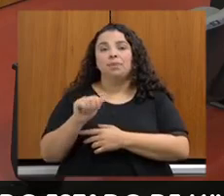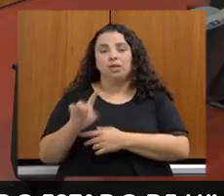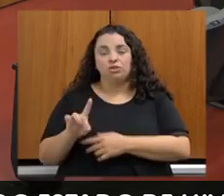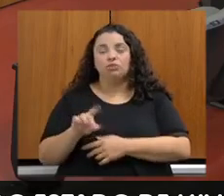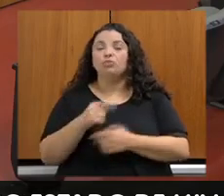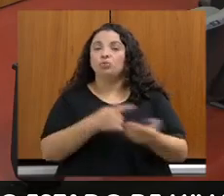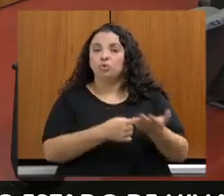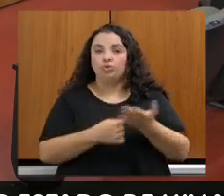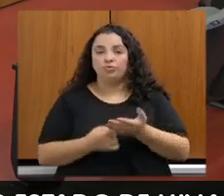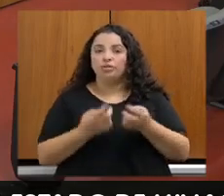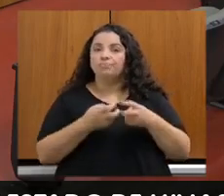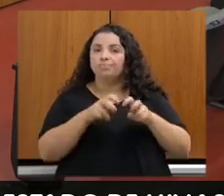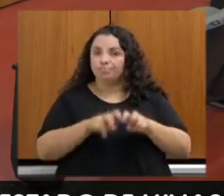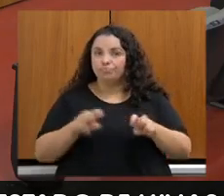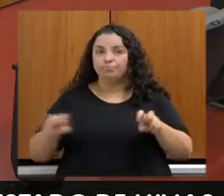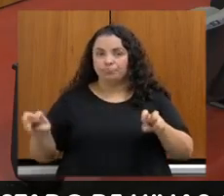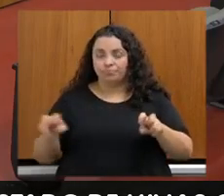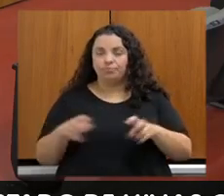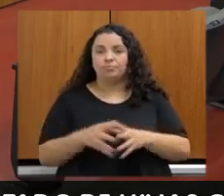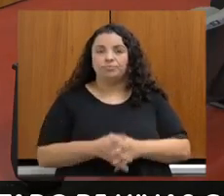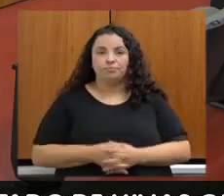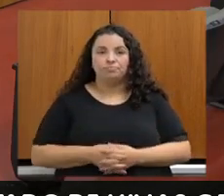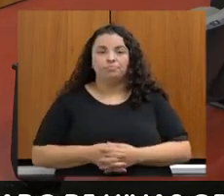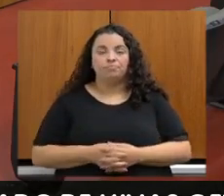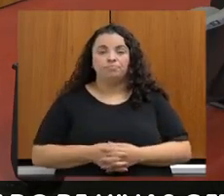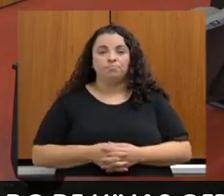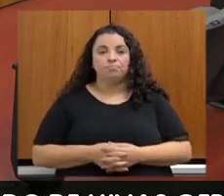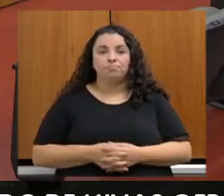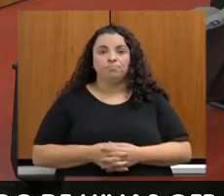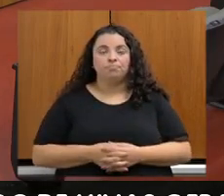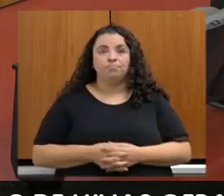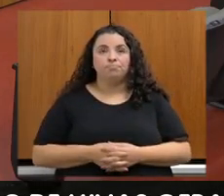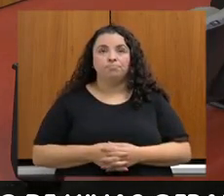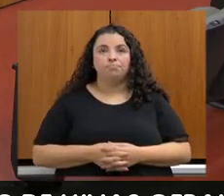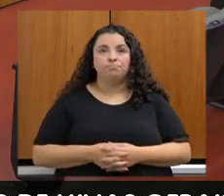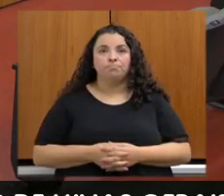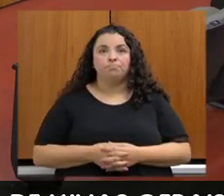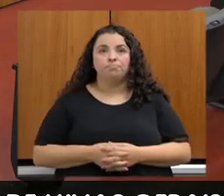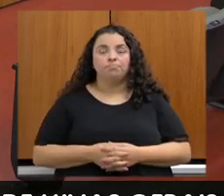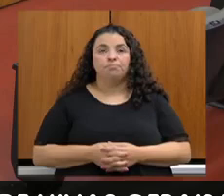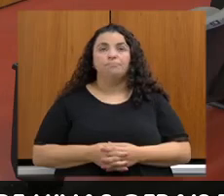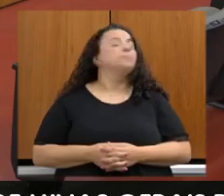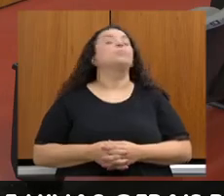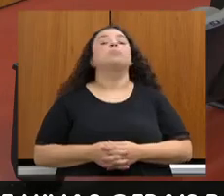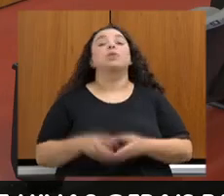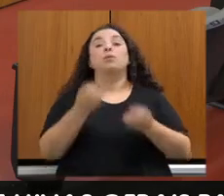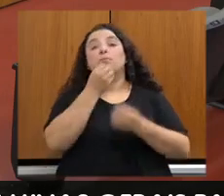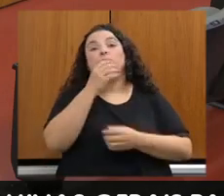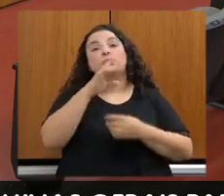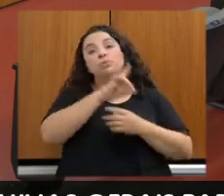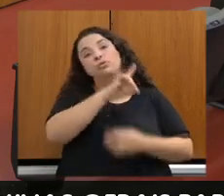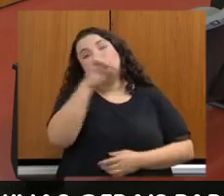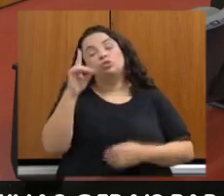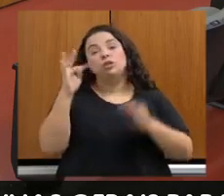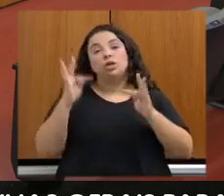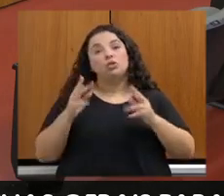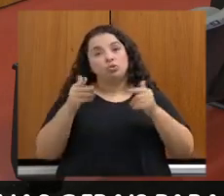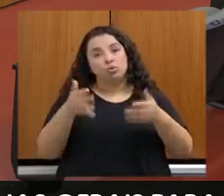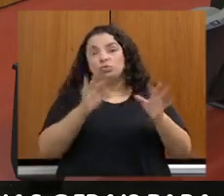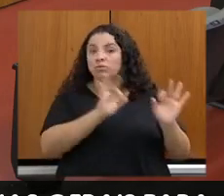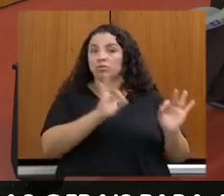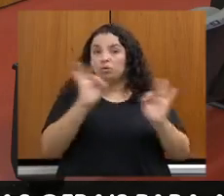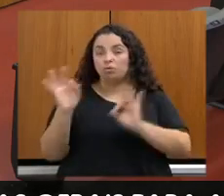nessa audiência pública. Quero dar bom dia a todos que nos acompanham